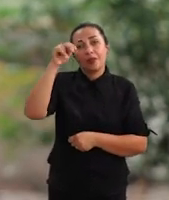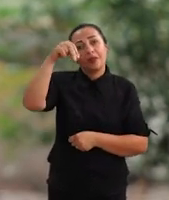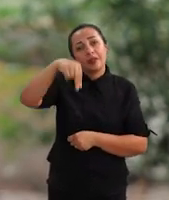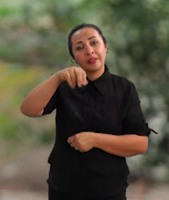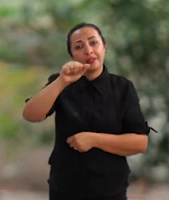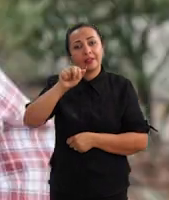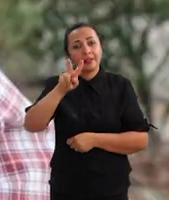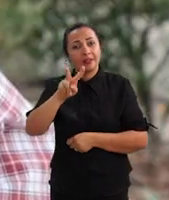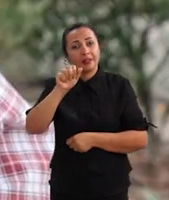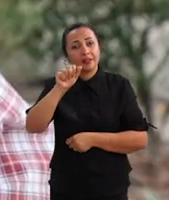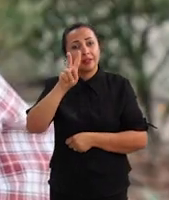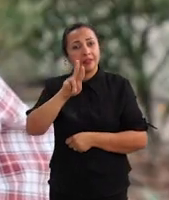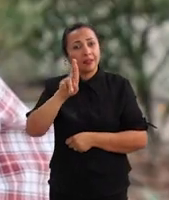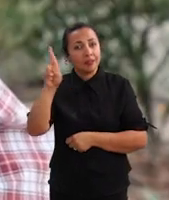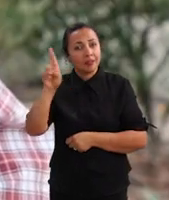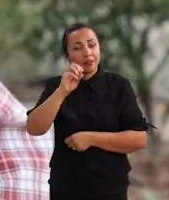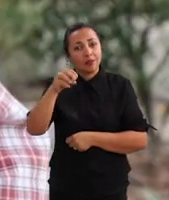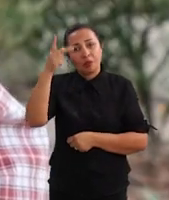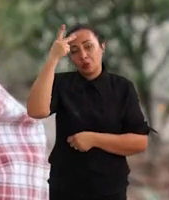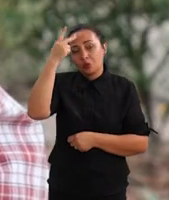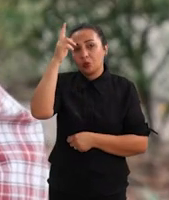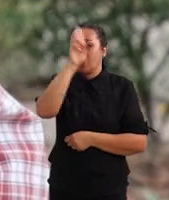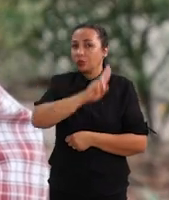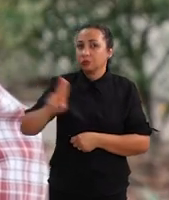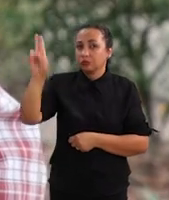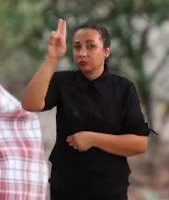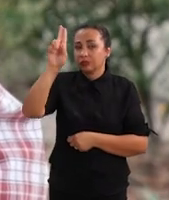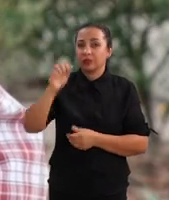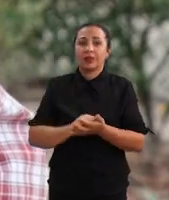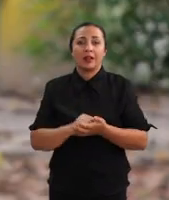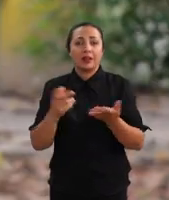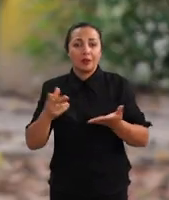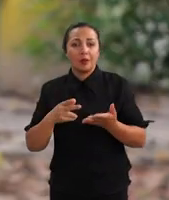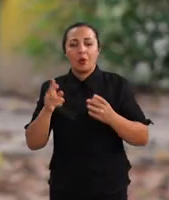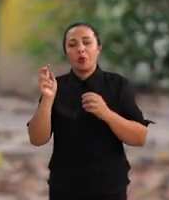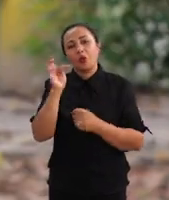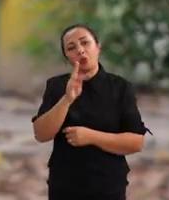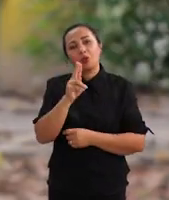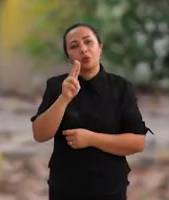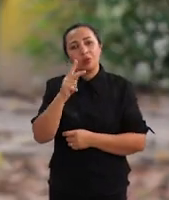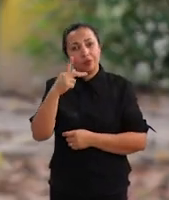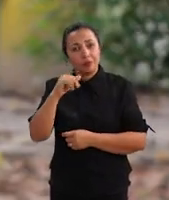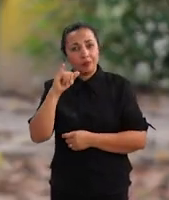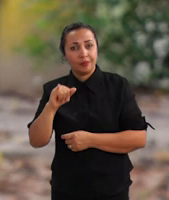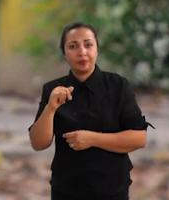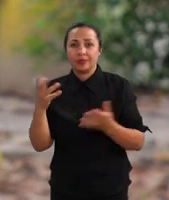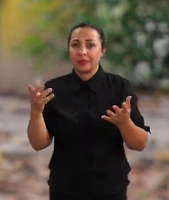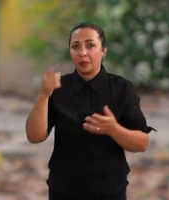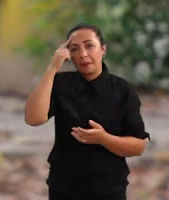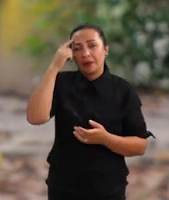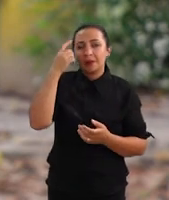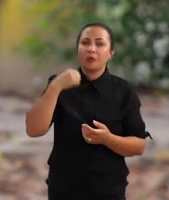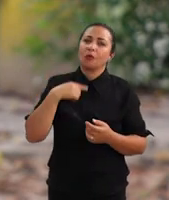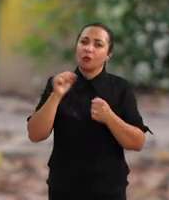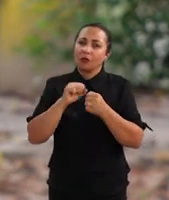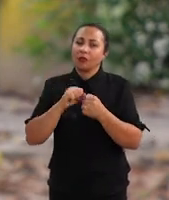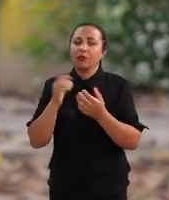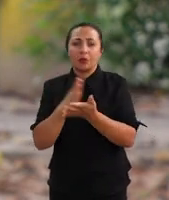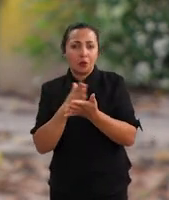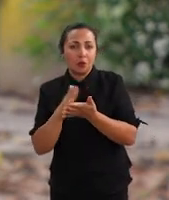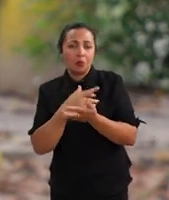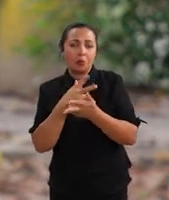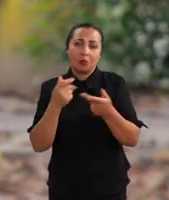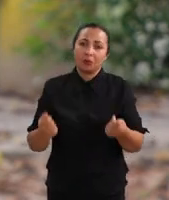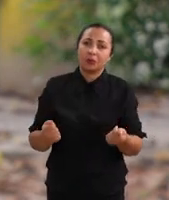Navarro, da USP. É o atual catedrático de Itupi. E eu pensei, não, então eu vou fazer alguma coisa, em